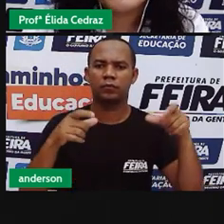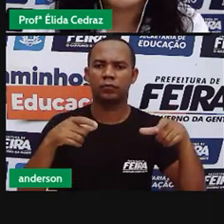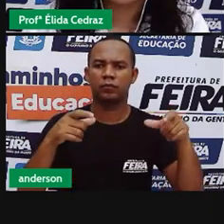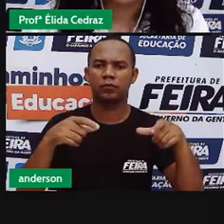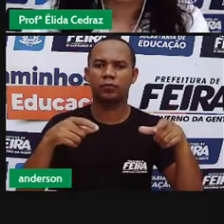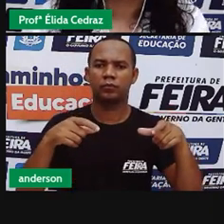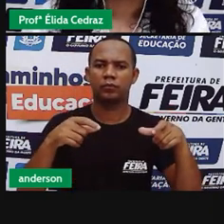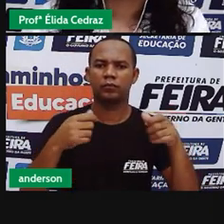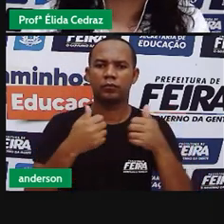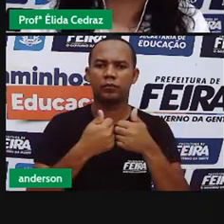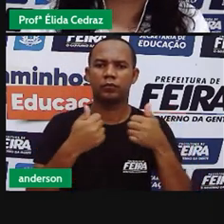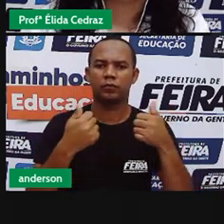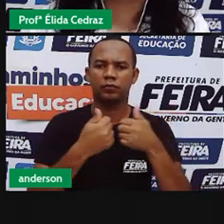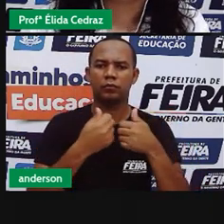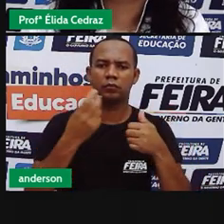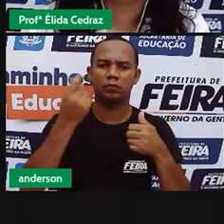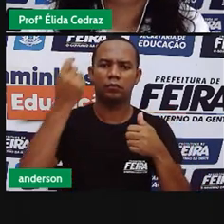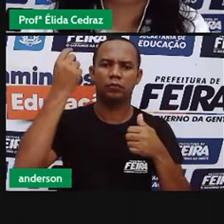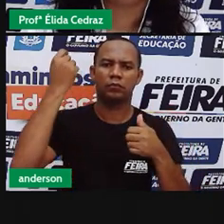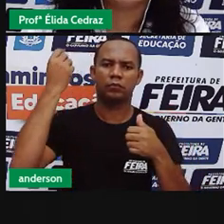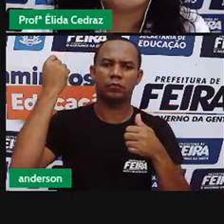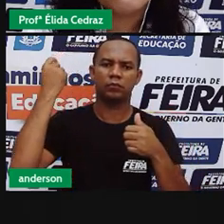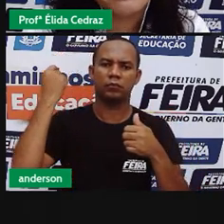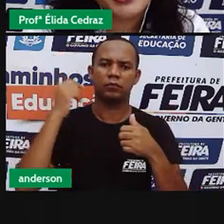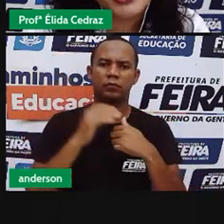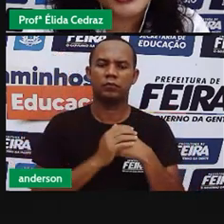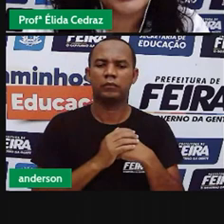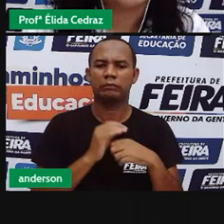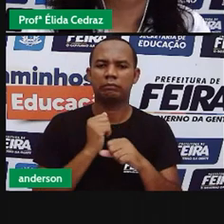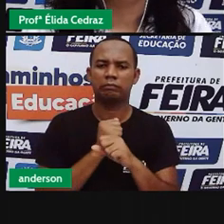Barbosa. Em 1920,